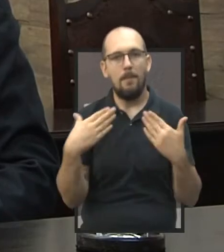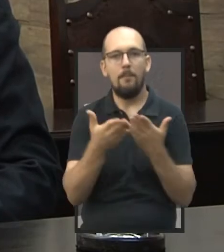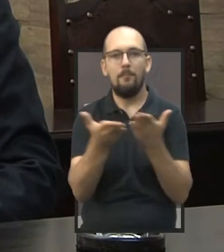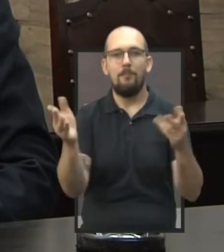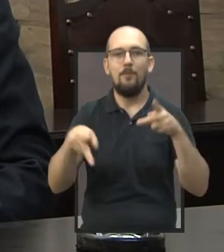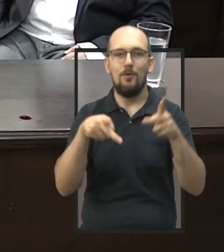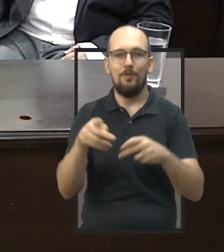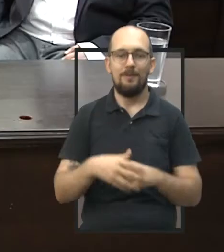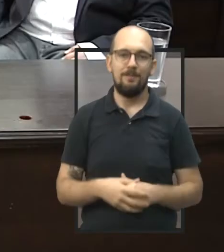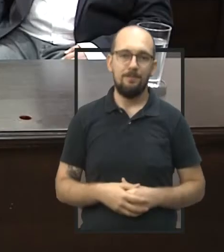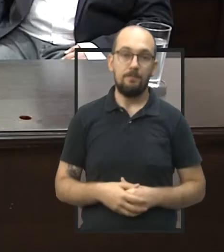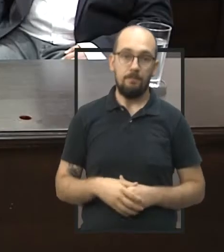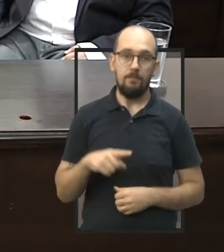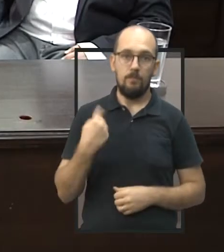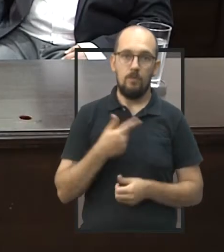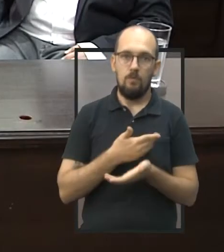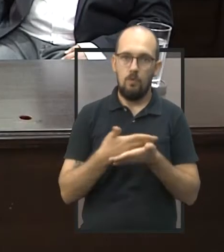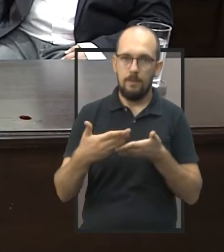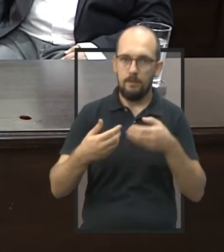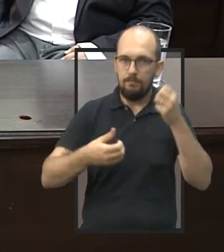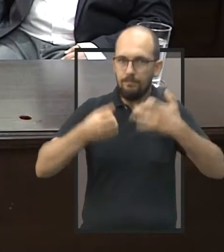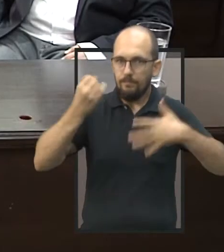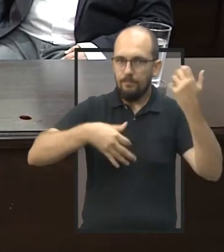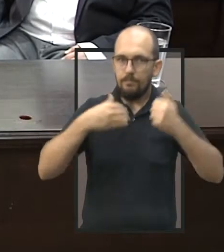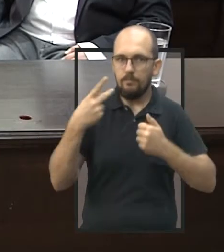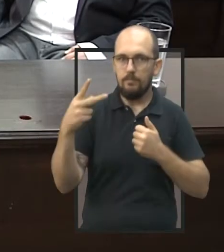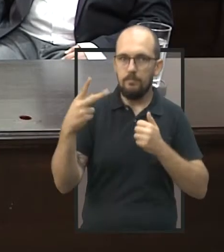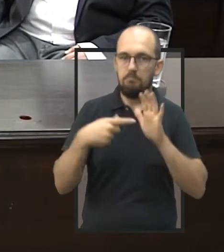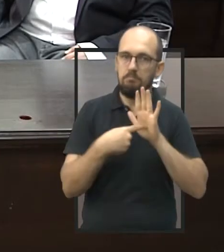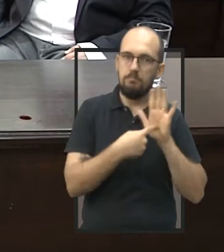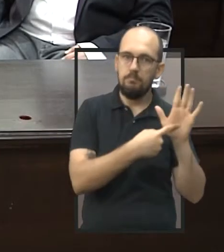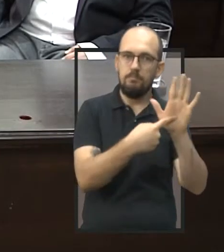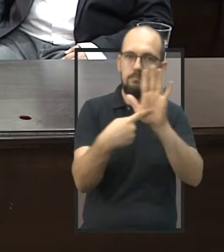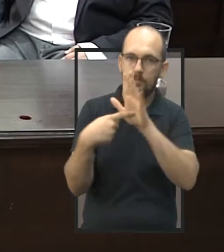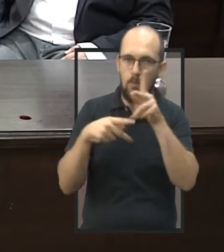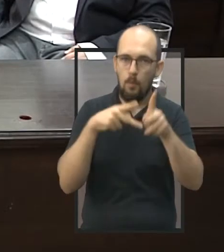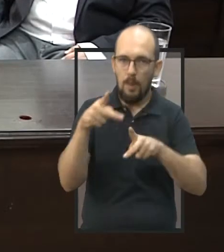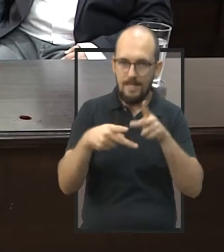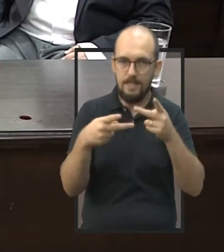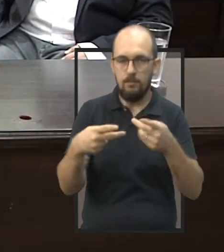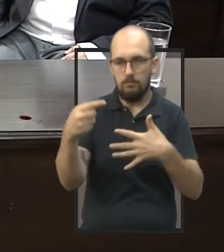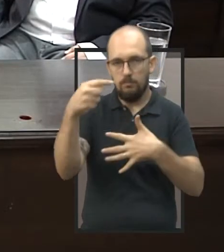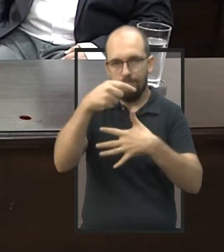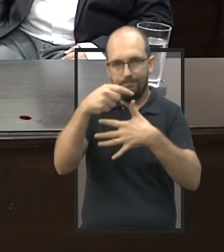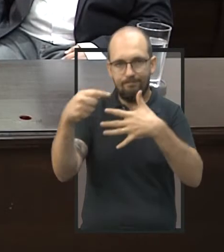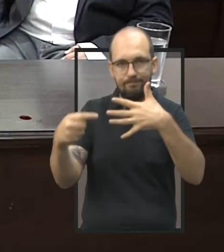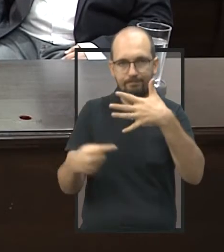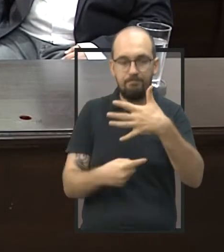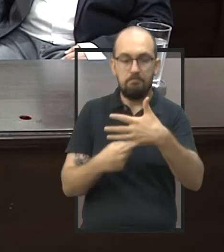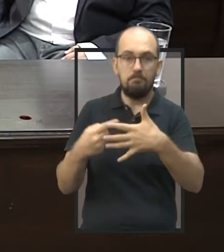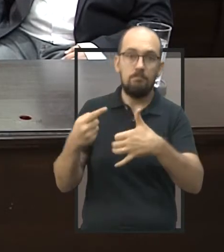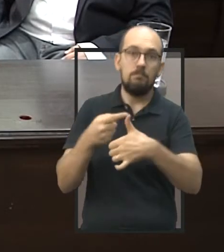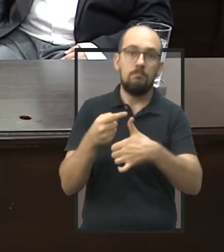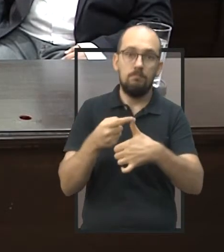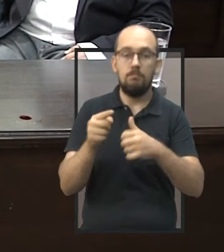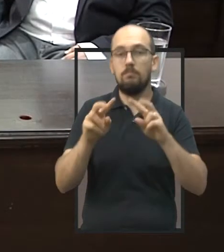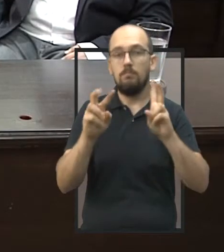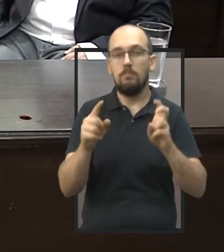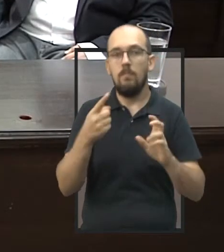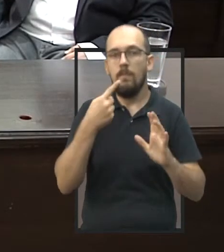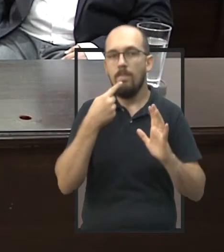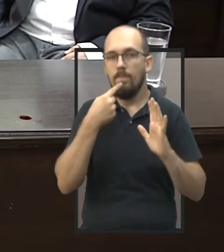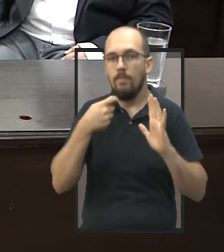público agora em casa. Bom, a gente começa essa prestação de contas do senhor com a população jaúense falando sobre uma